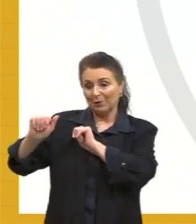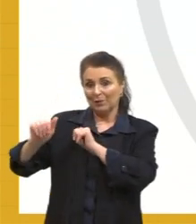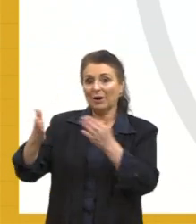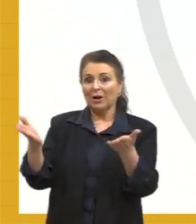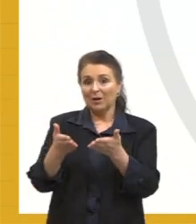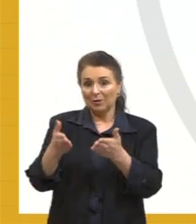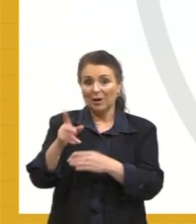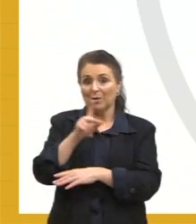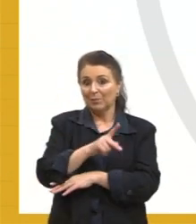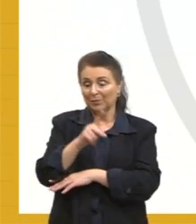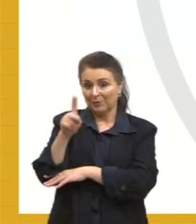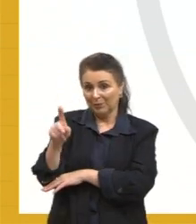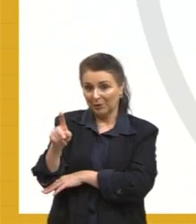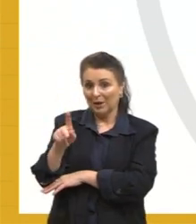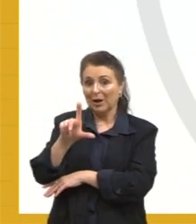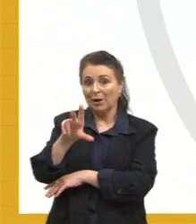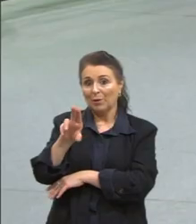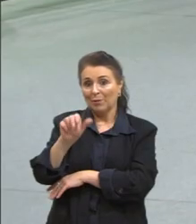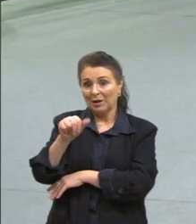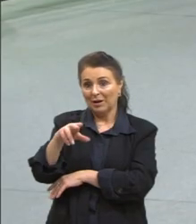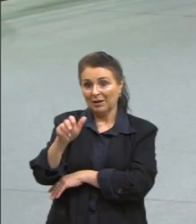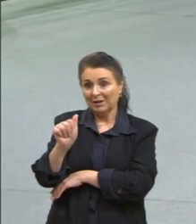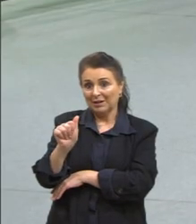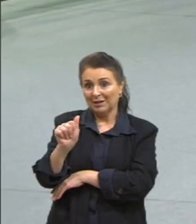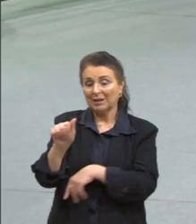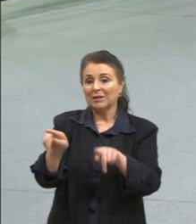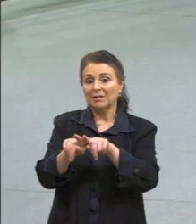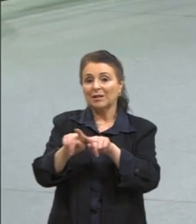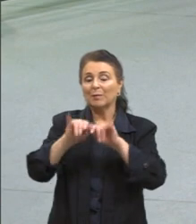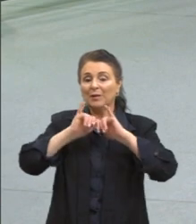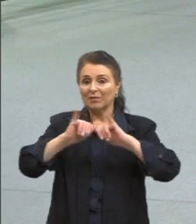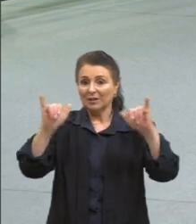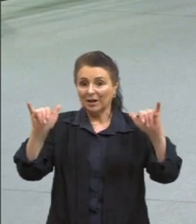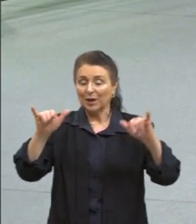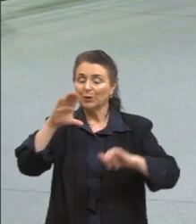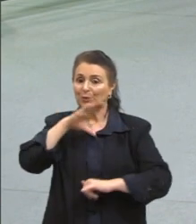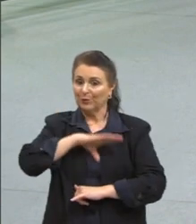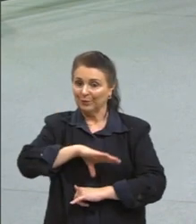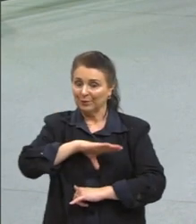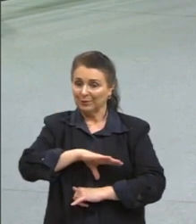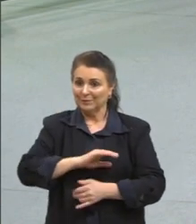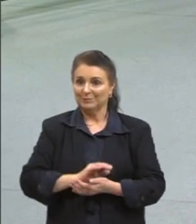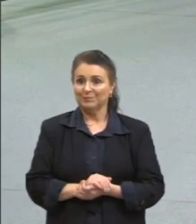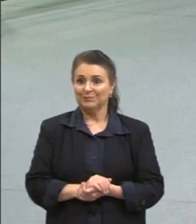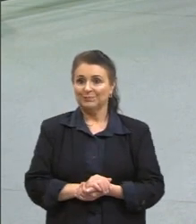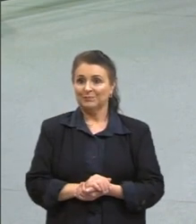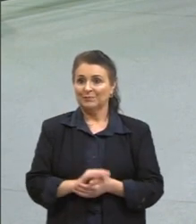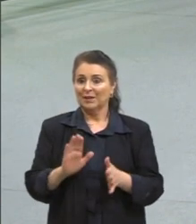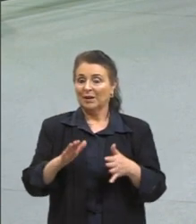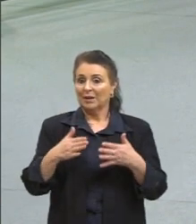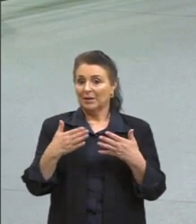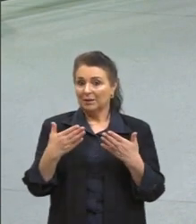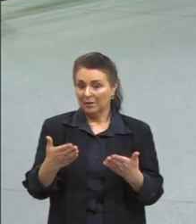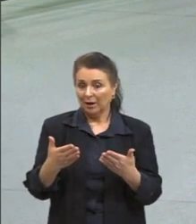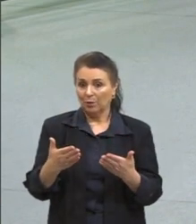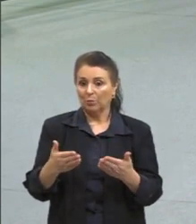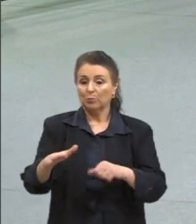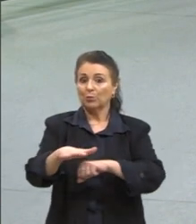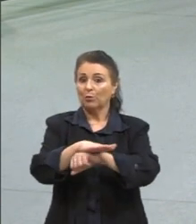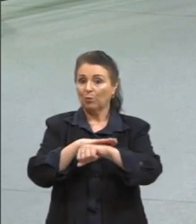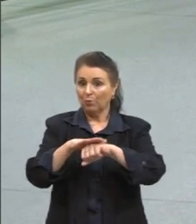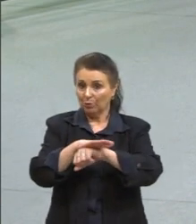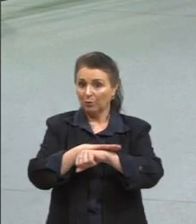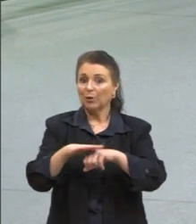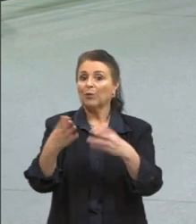chamo a professora Luana para comentar também sobre a língua portuguesa. Então, Elisa, como a gente já conversou aí